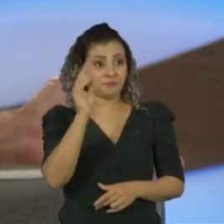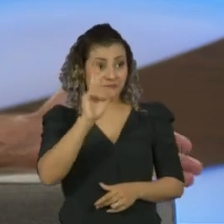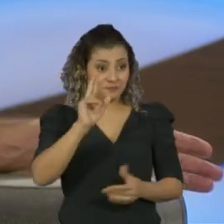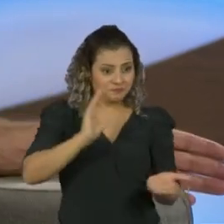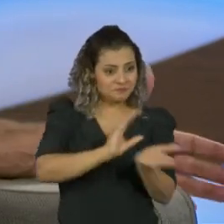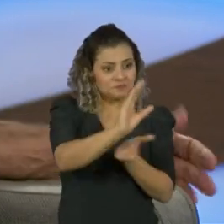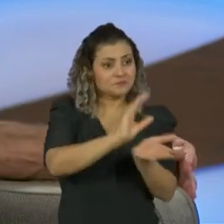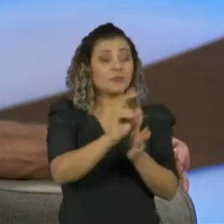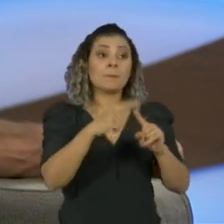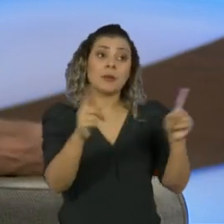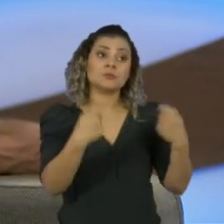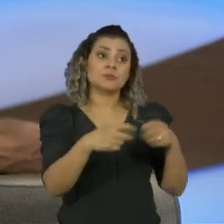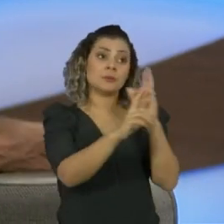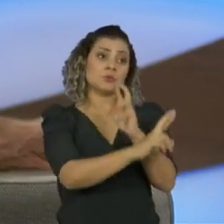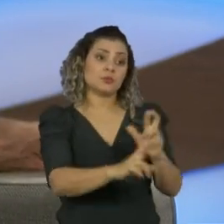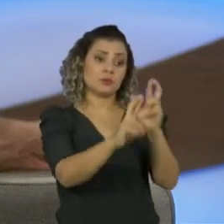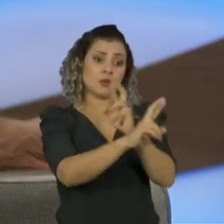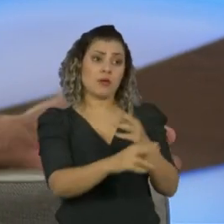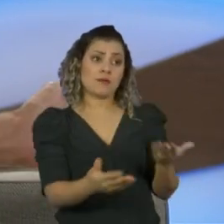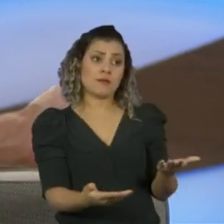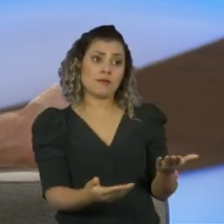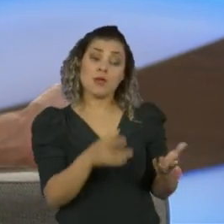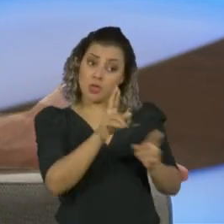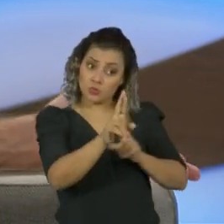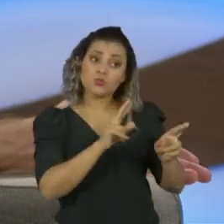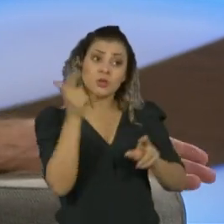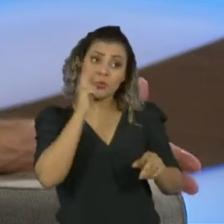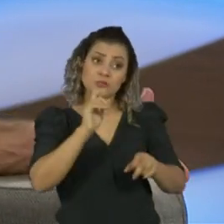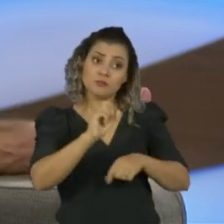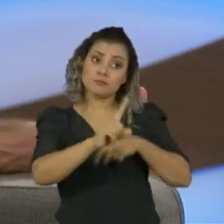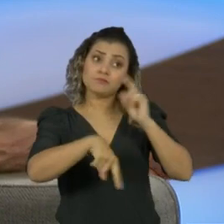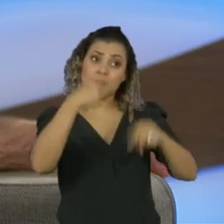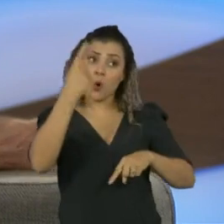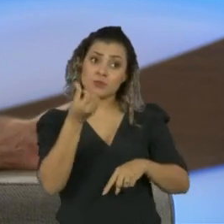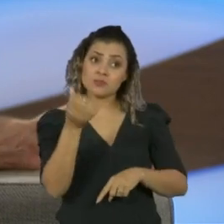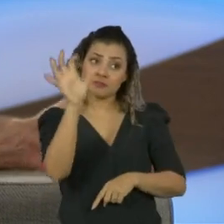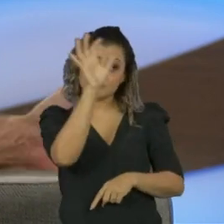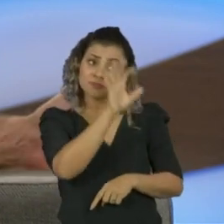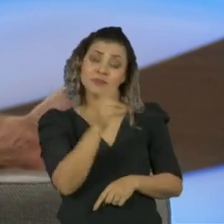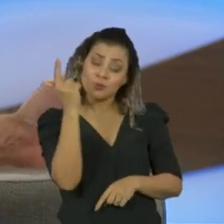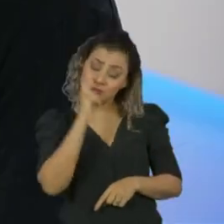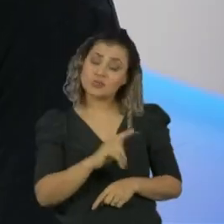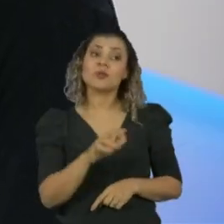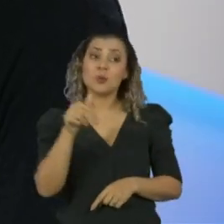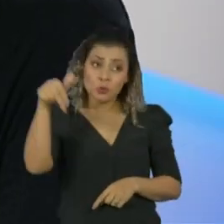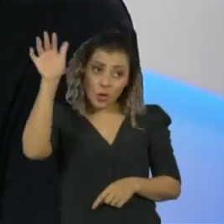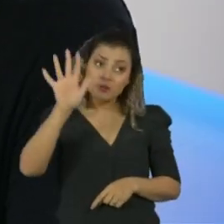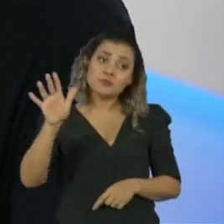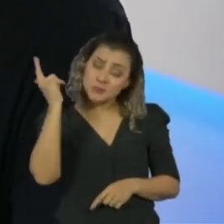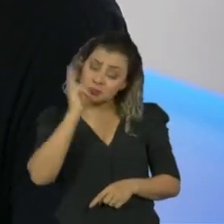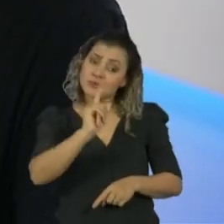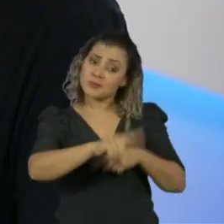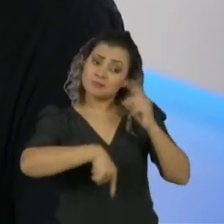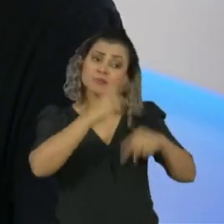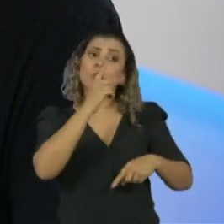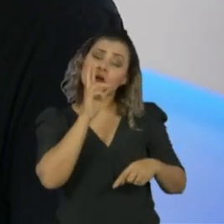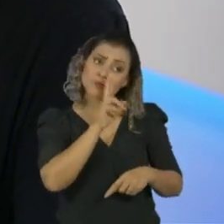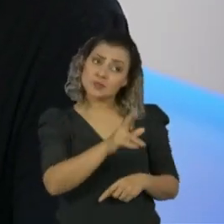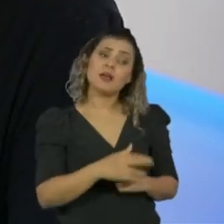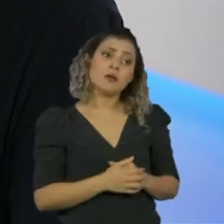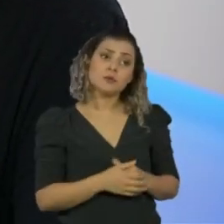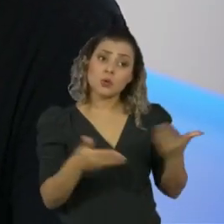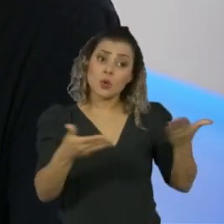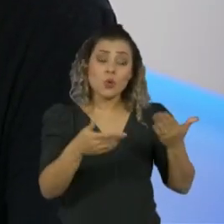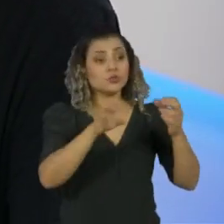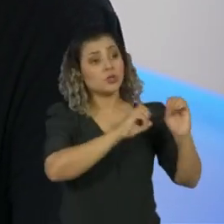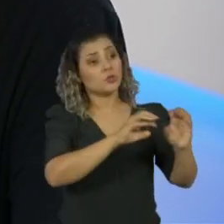tem que monitorar. Agora, o resultado veio. O resultado na educação básica do Nordeste veio. Hoje, quando você fala